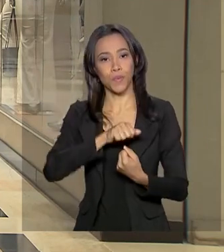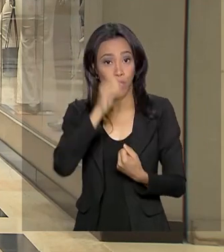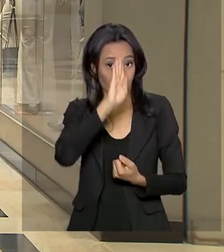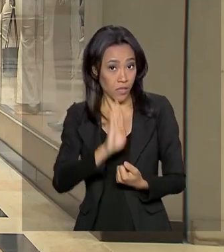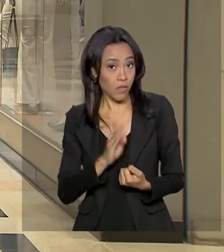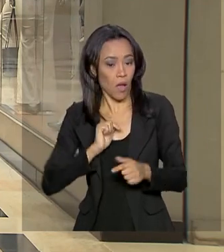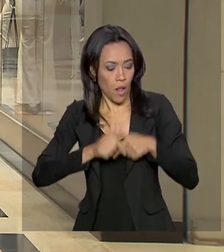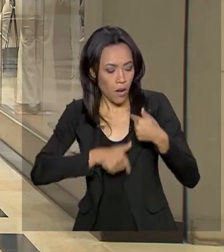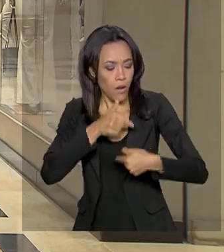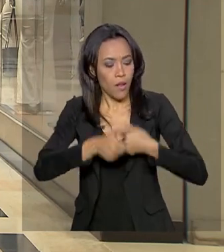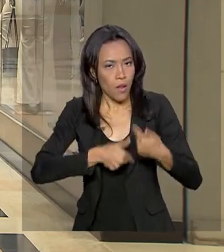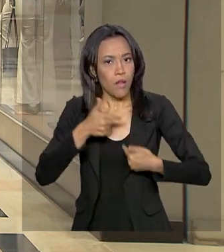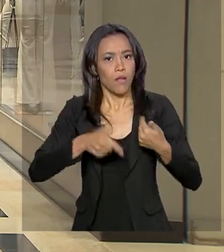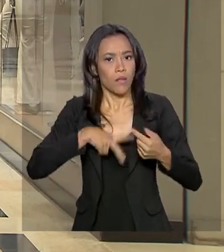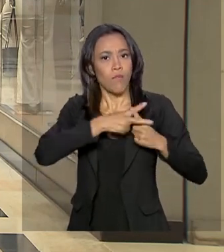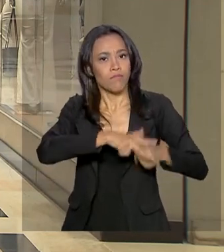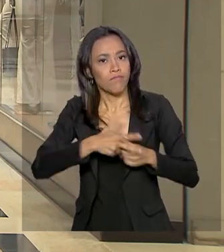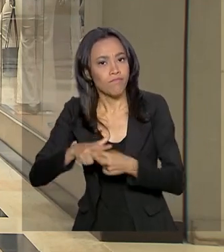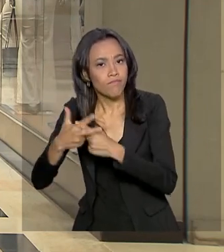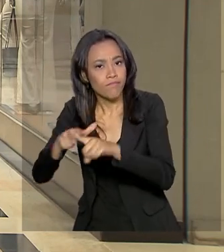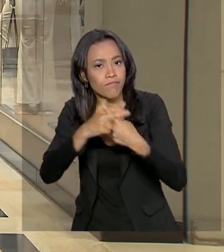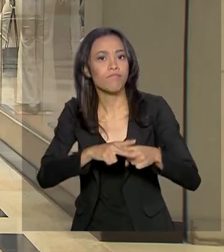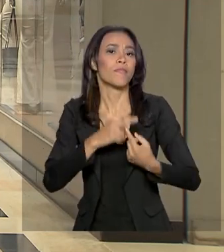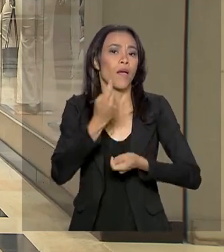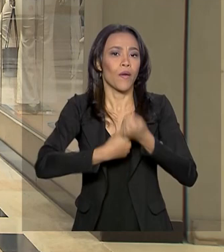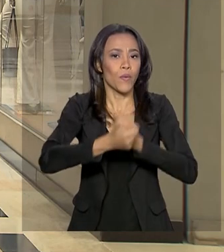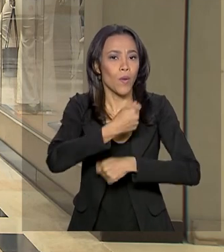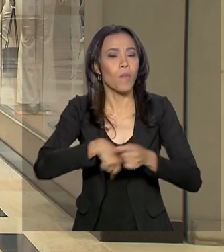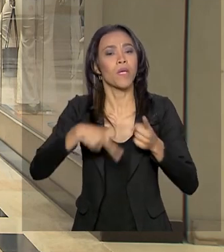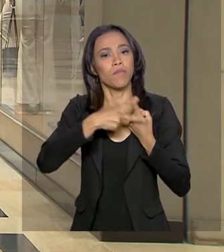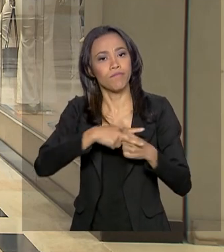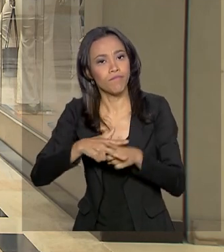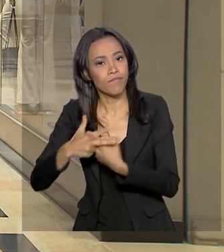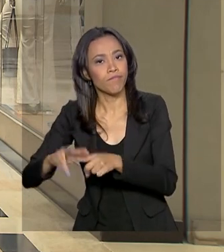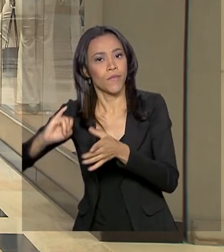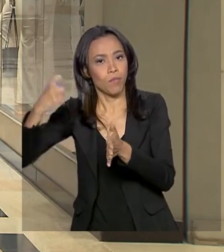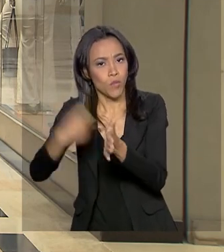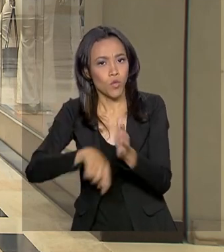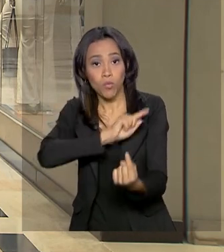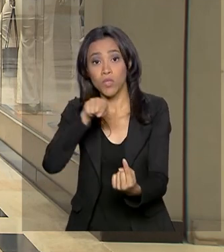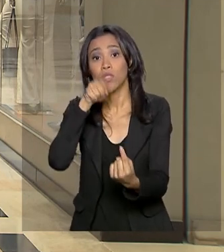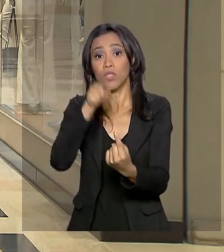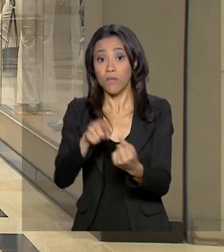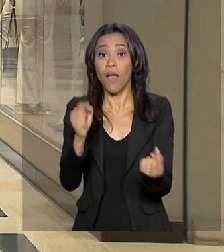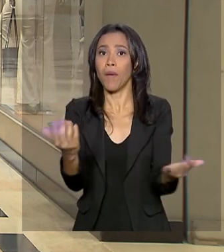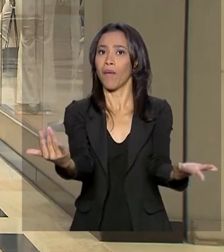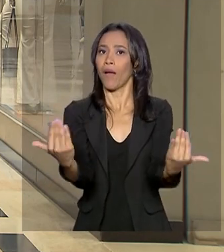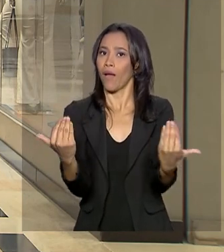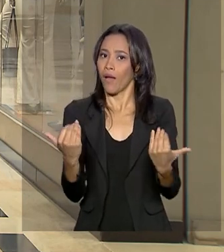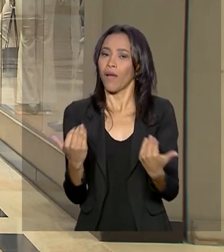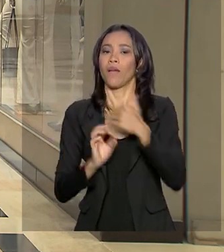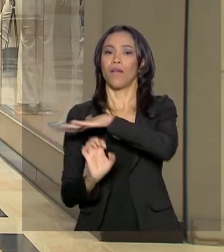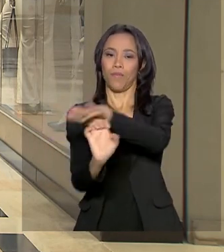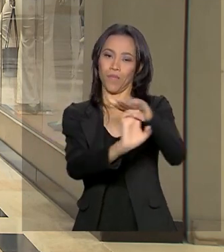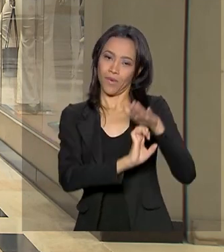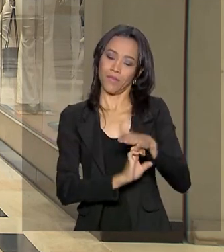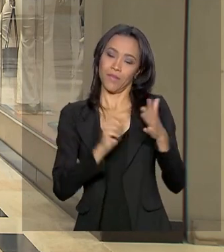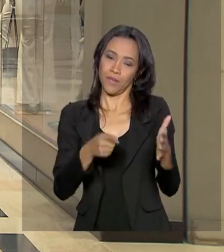fazendo o dever de casa, com as reformas econômicas e o ajuste fiscal. Tudo isso para atrair investimentos que geram emprego e